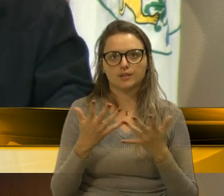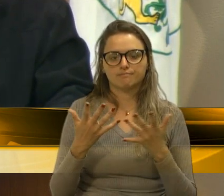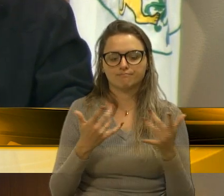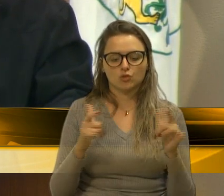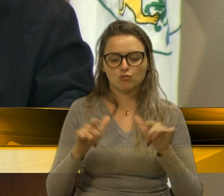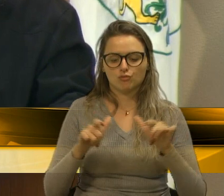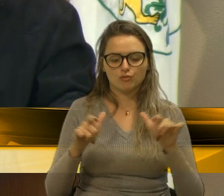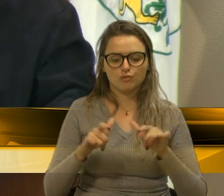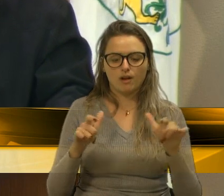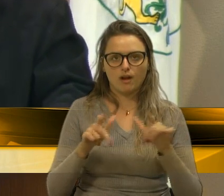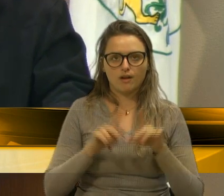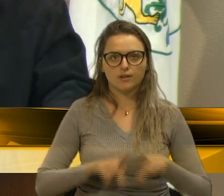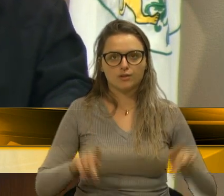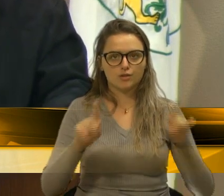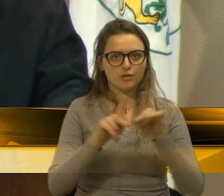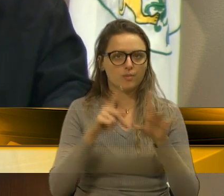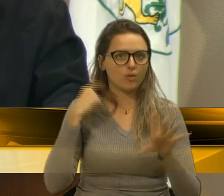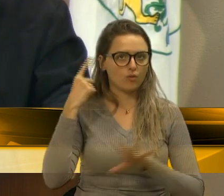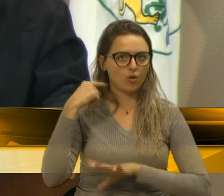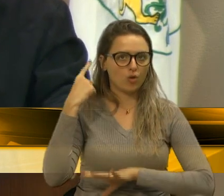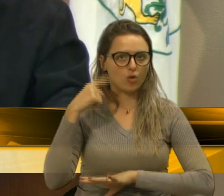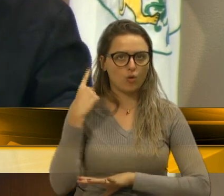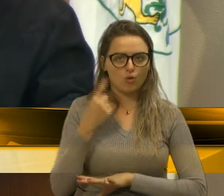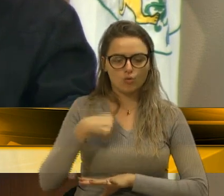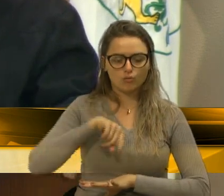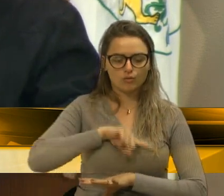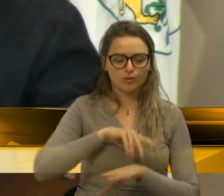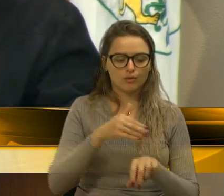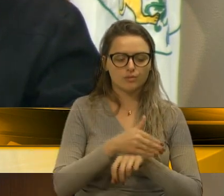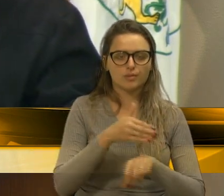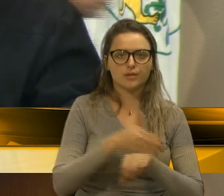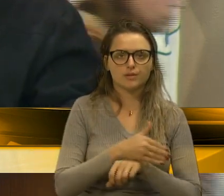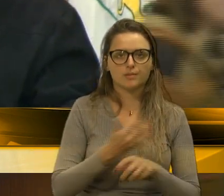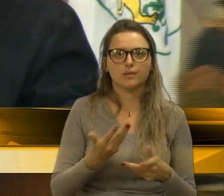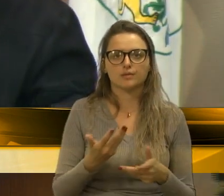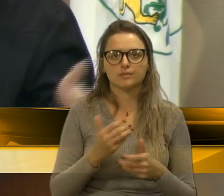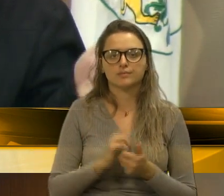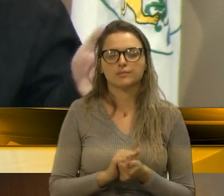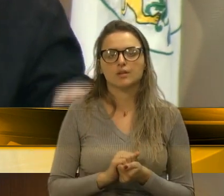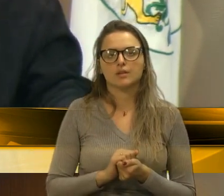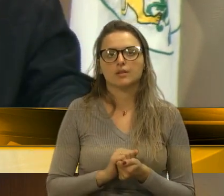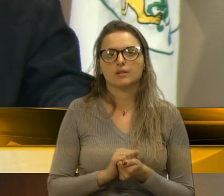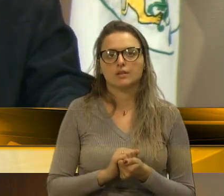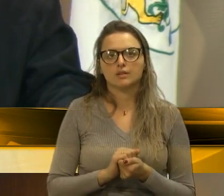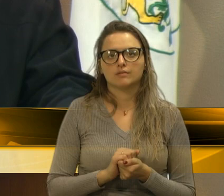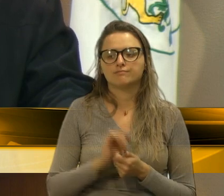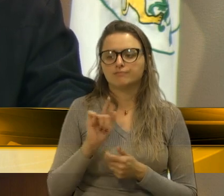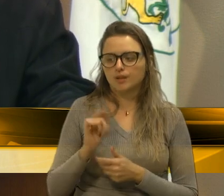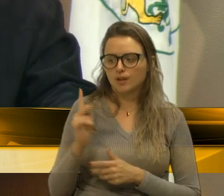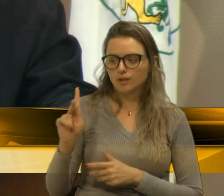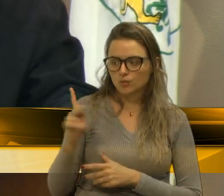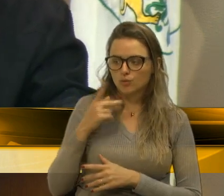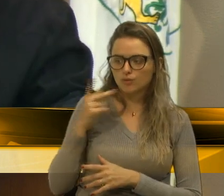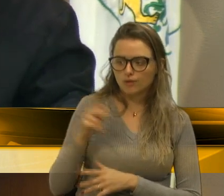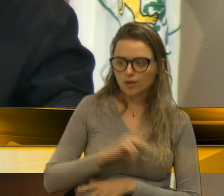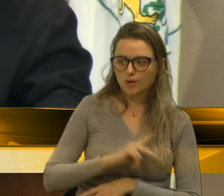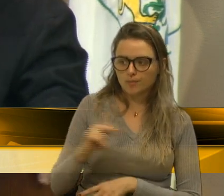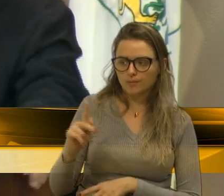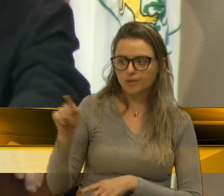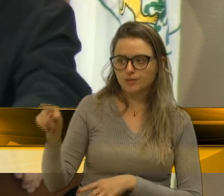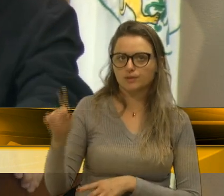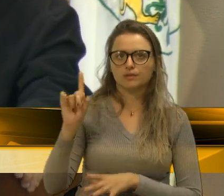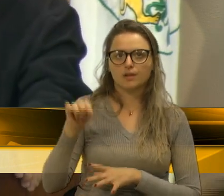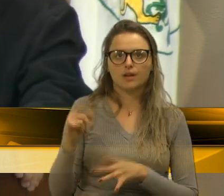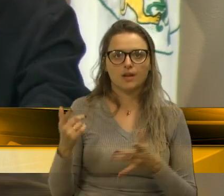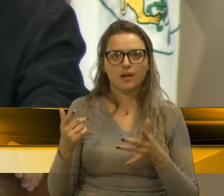que nós estamos participando, porque, bem na sua expressão, presidente, o samba do crioulo